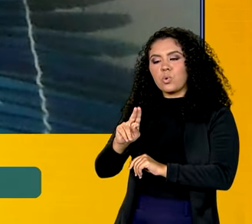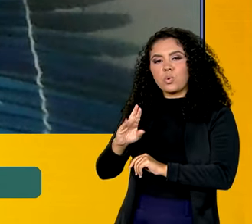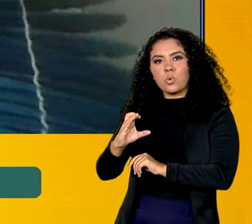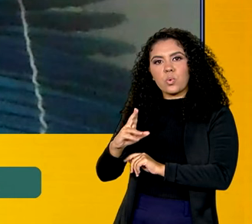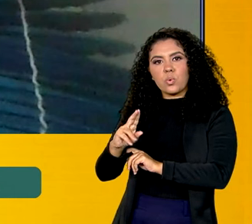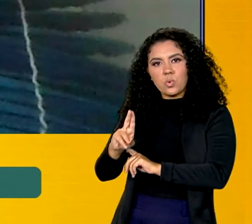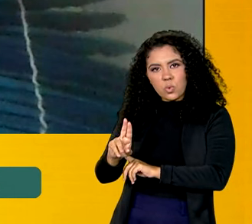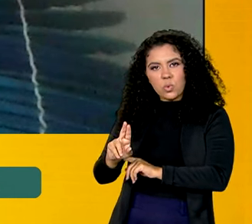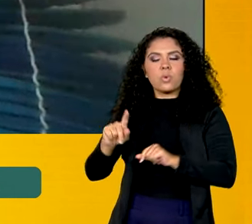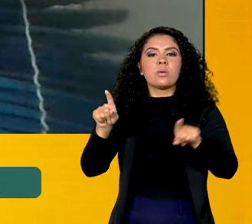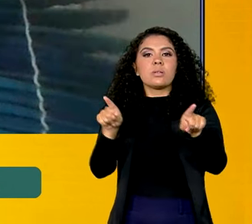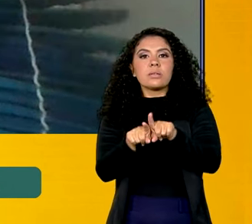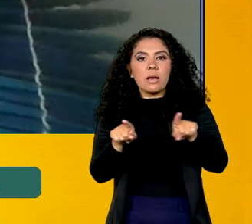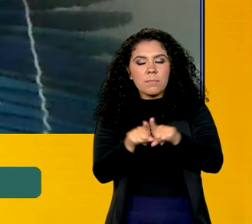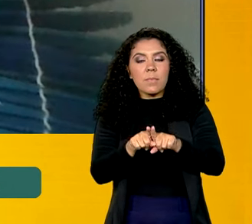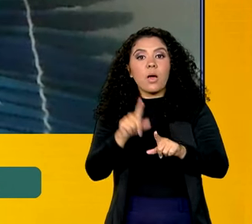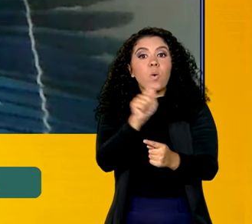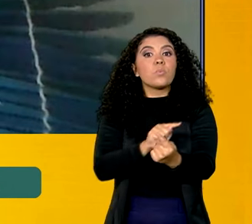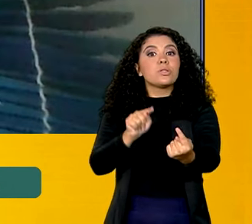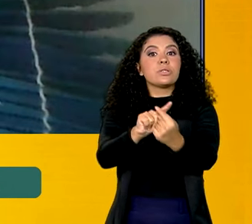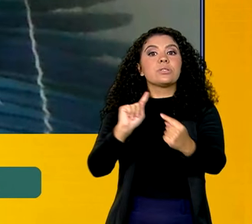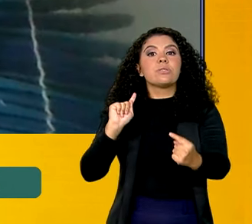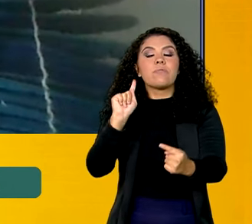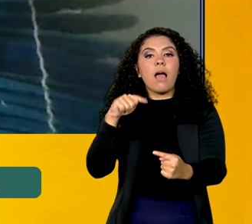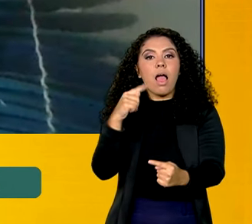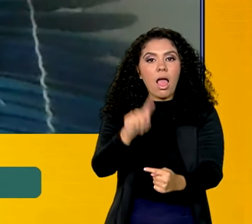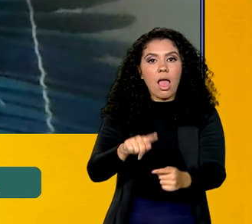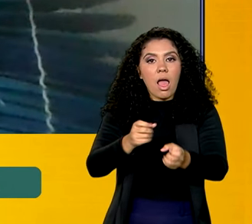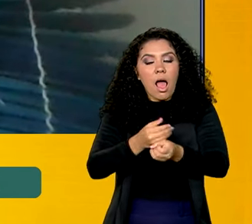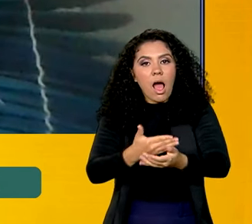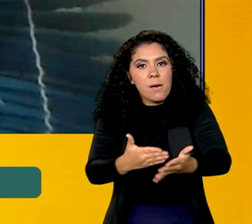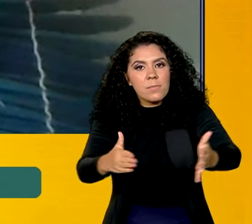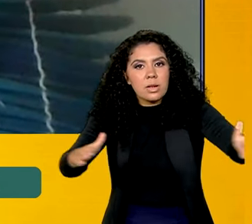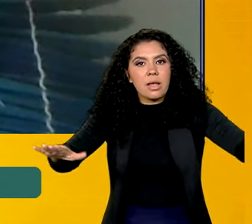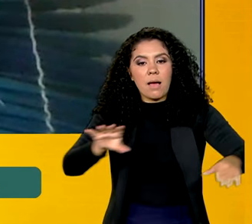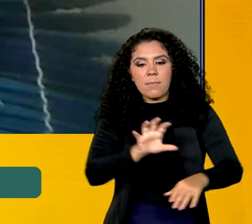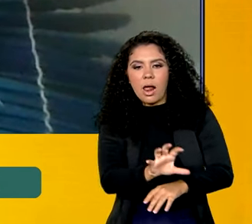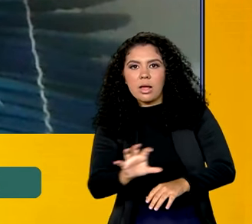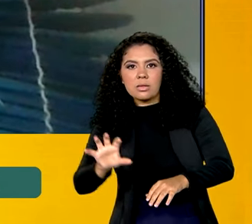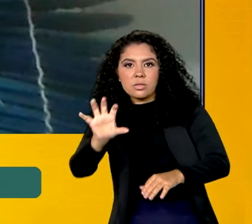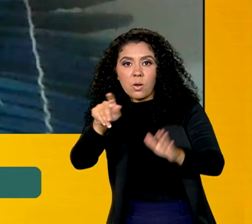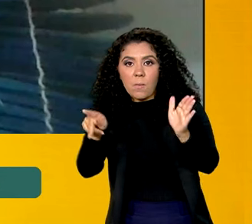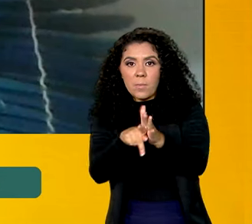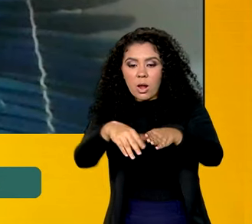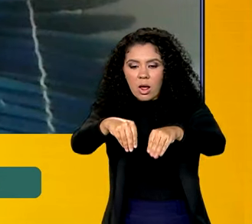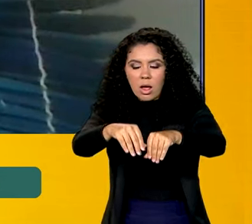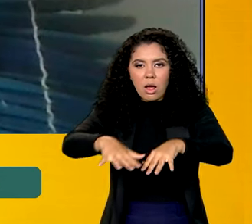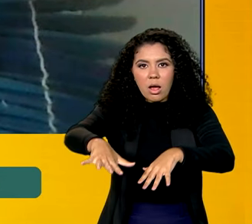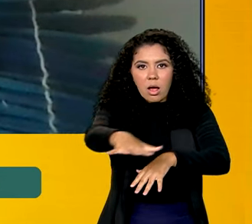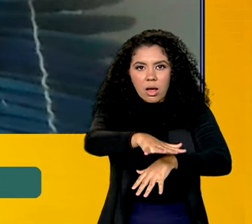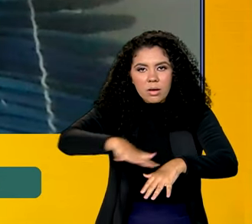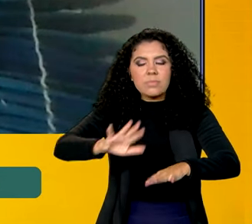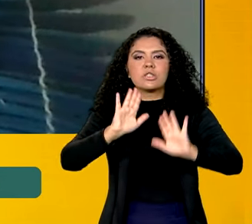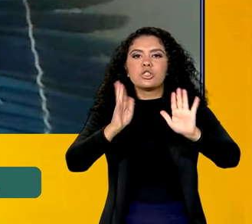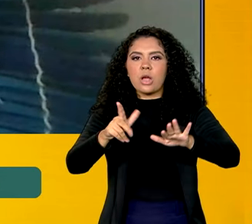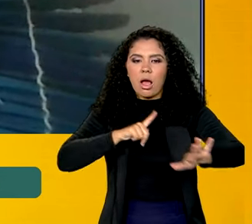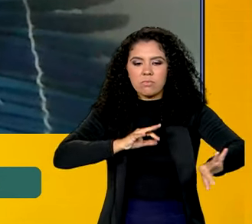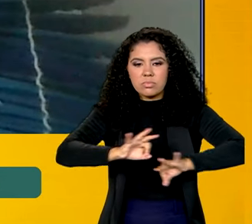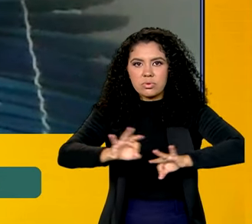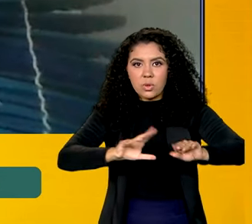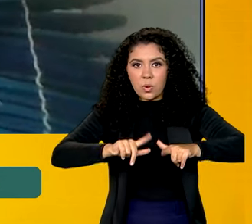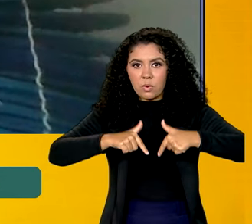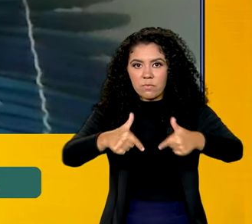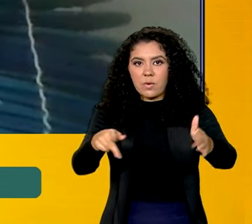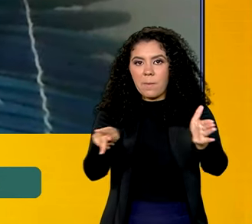Awariz, a nossa intenção é ampliar para as outras regiões do território, mas a ação está sendo organizada pelo governo